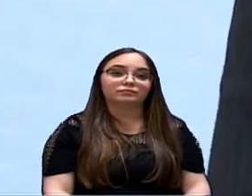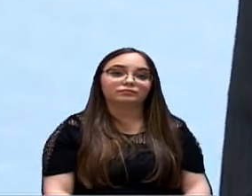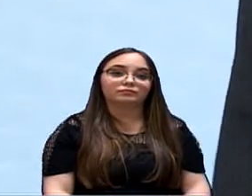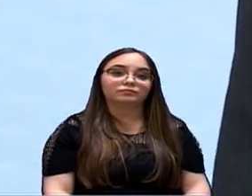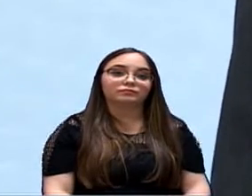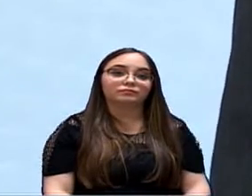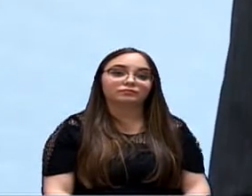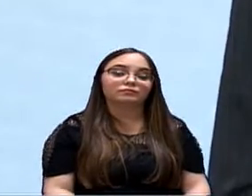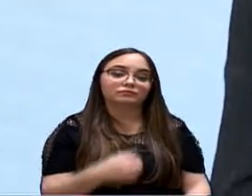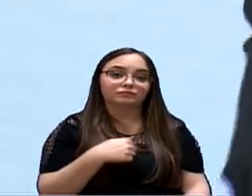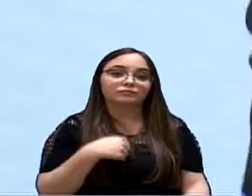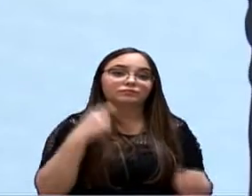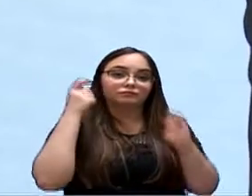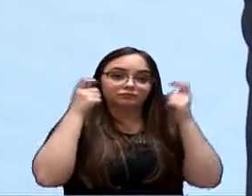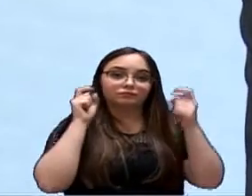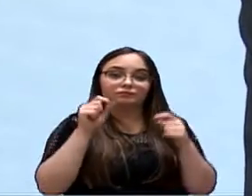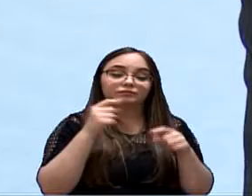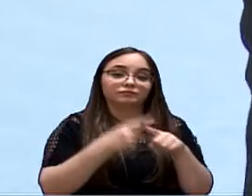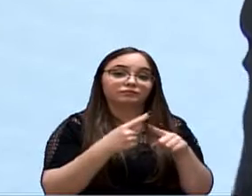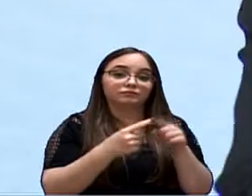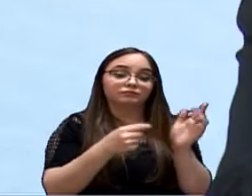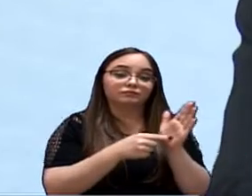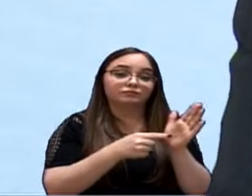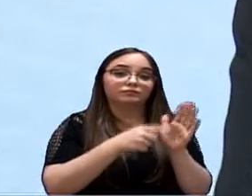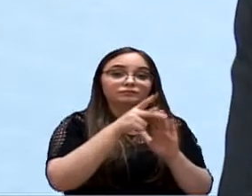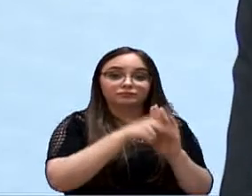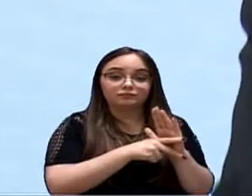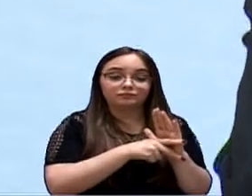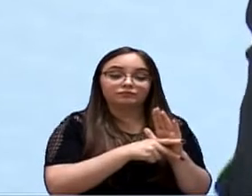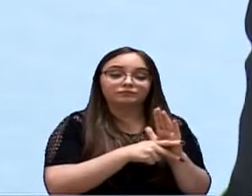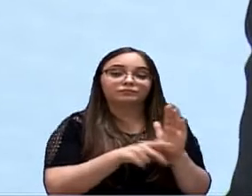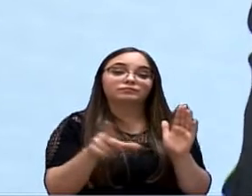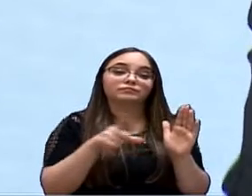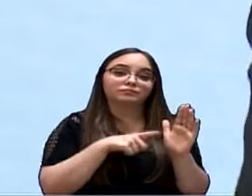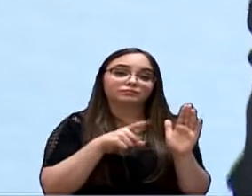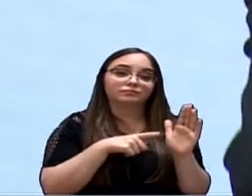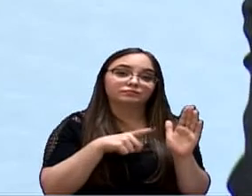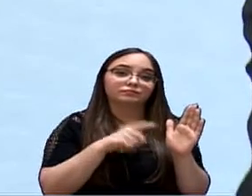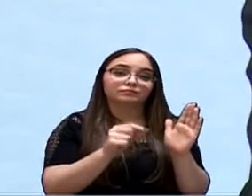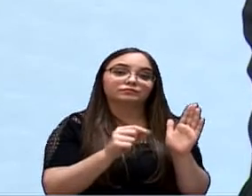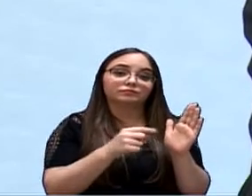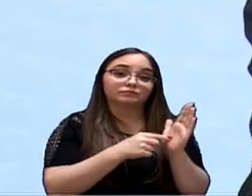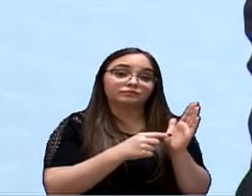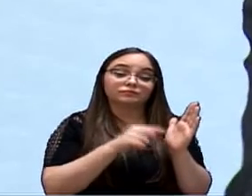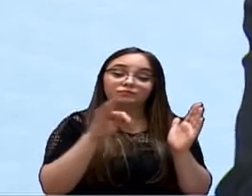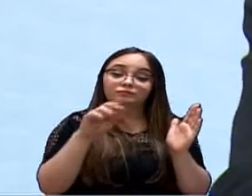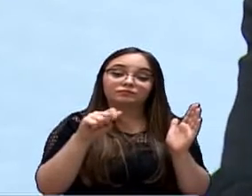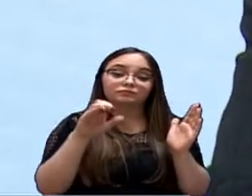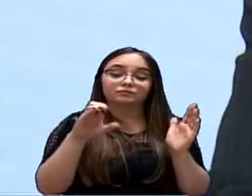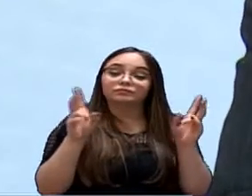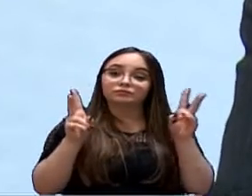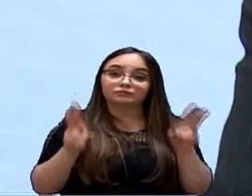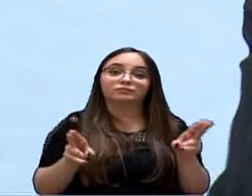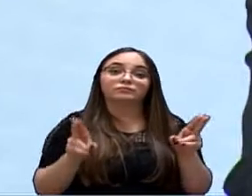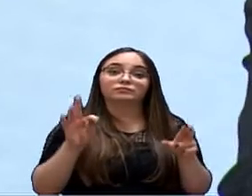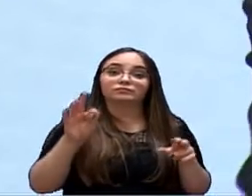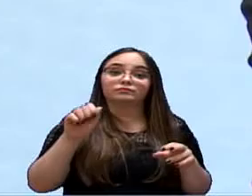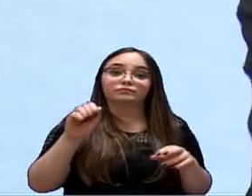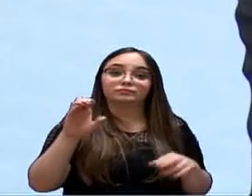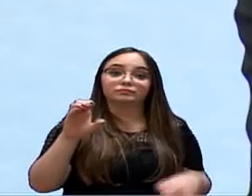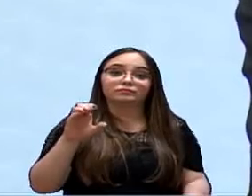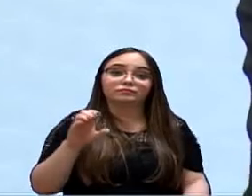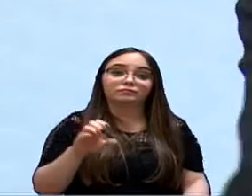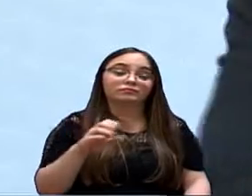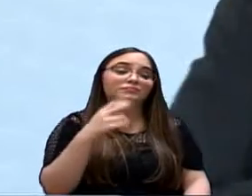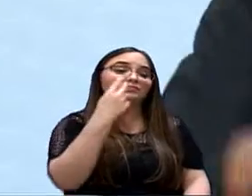vereadora, eu tenho uma preocupação, porque o projeto, ele tem exatamente o que está no TAC. Na verdade, o TAC, ele diz até